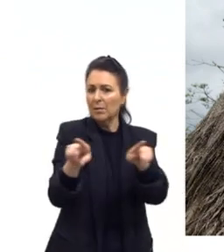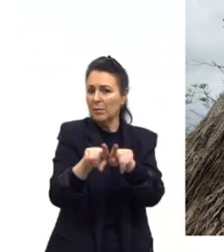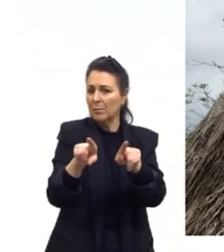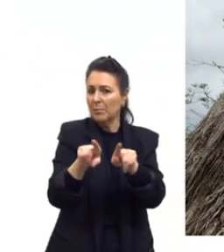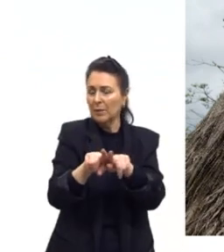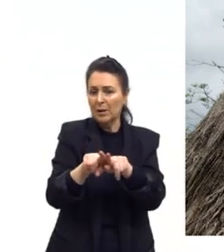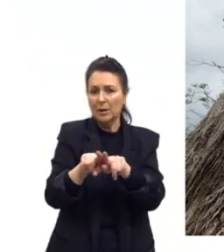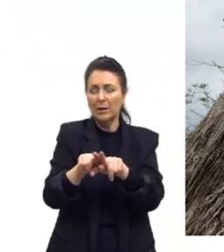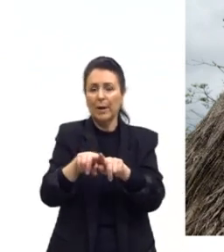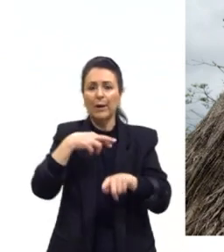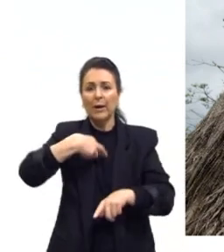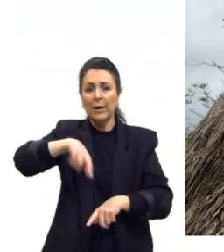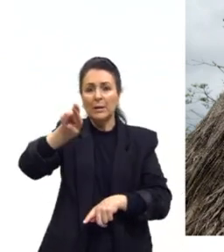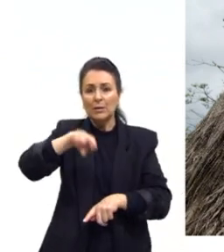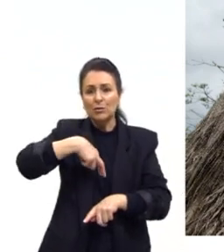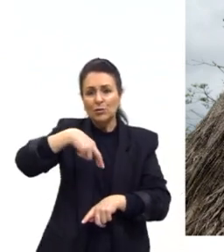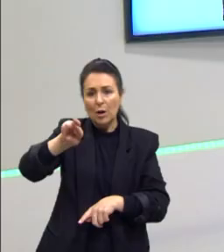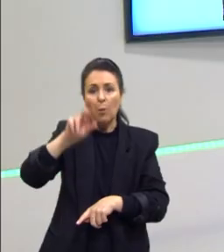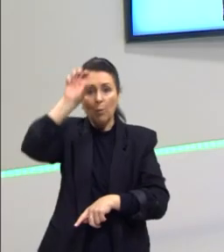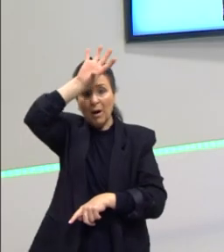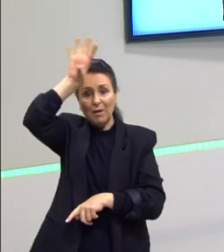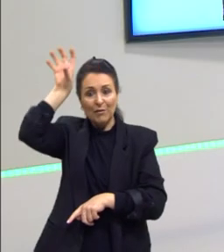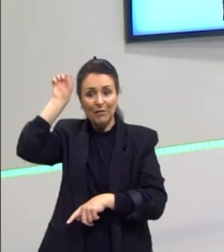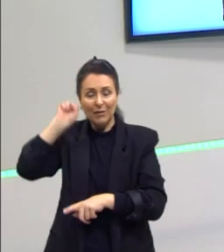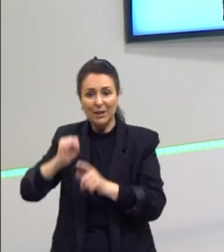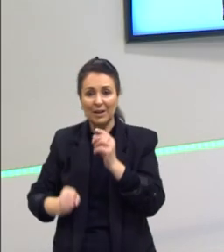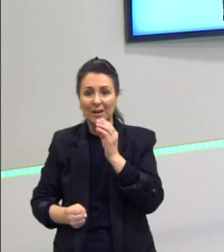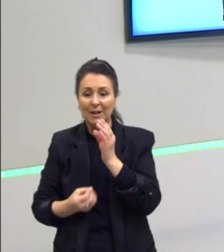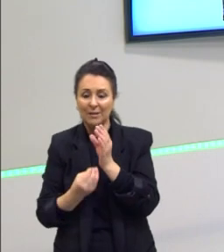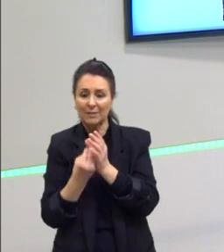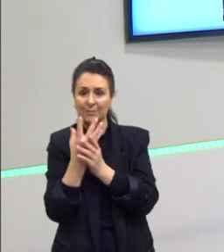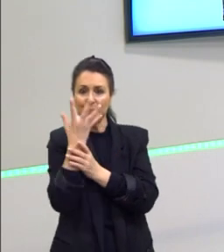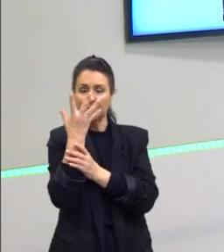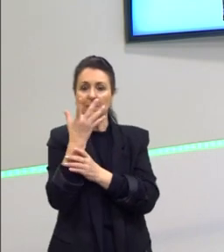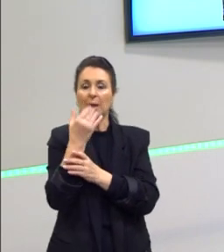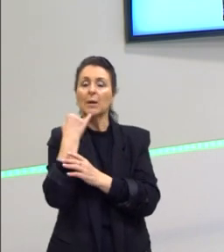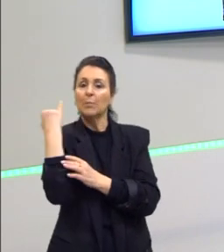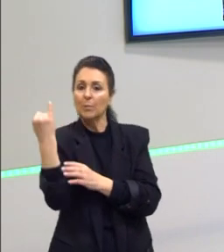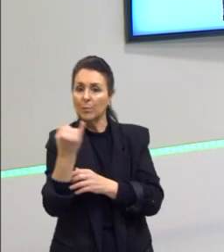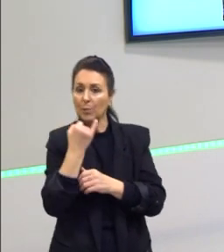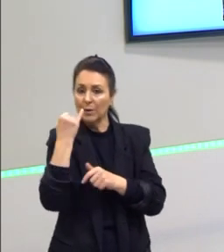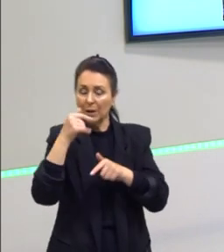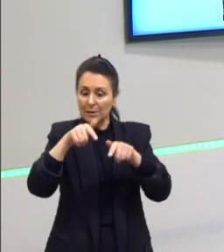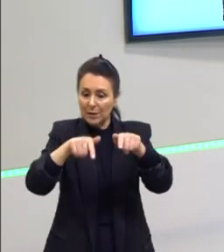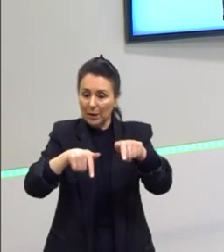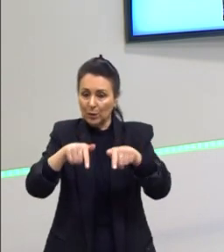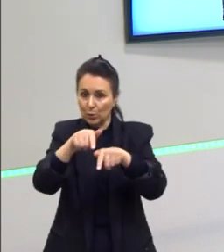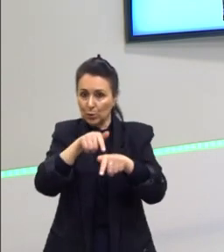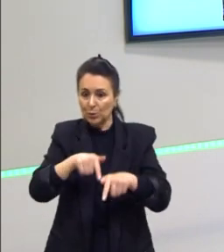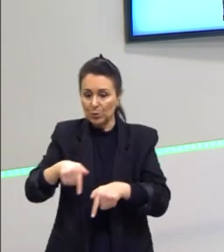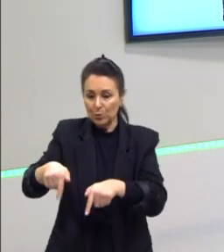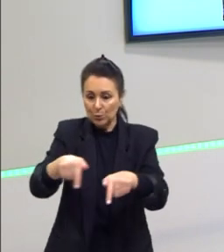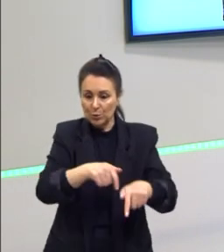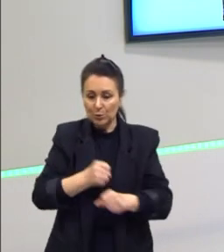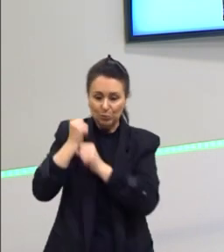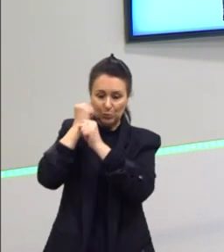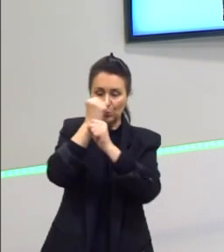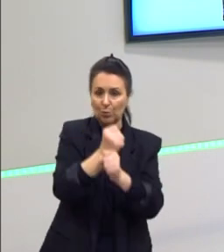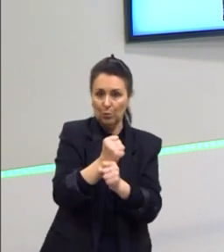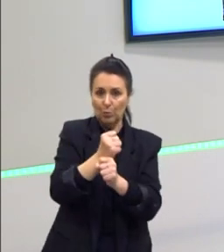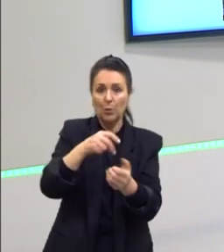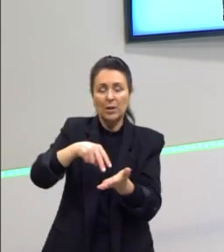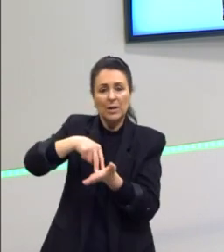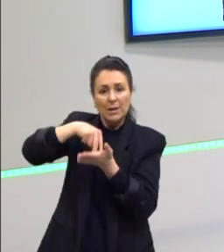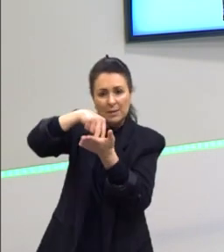terminar com essa imagem para a gente ressaltar a importância dos quilombos, a importância dessa resistência das pessoas